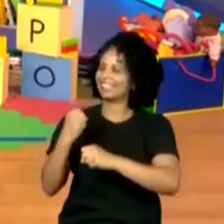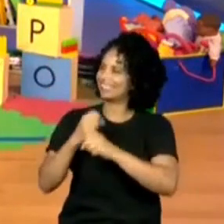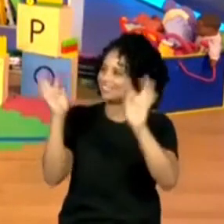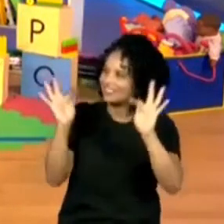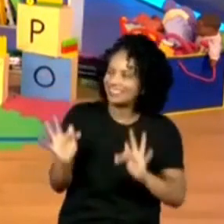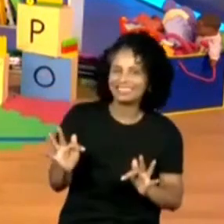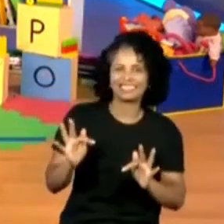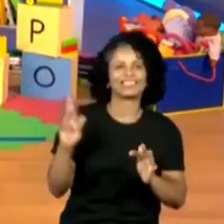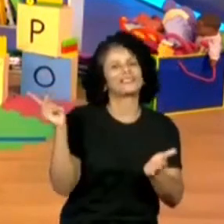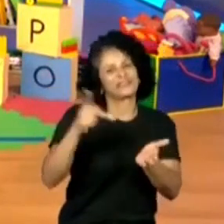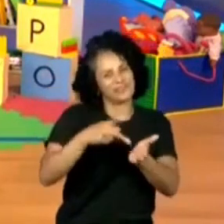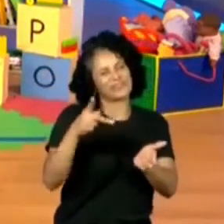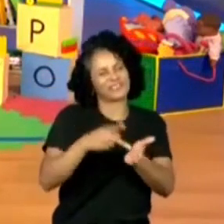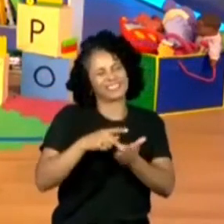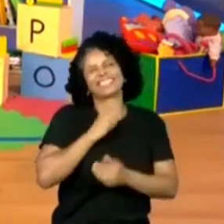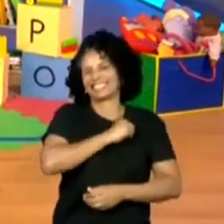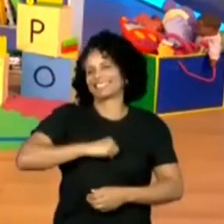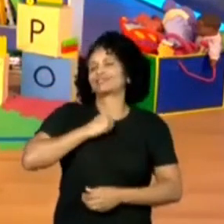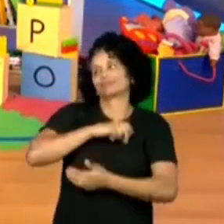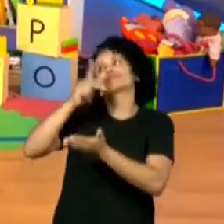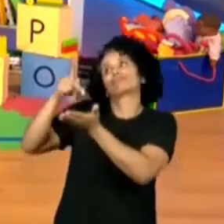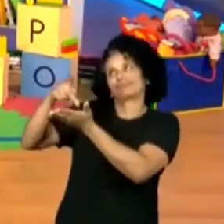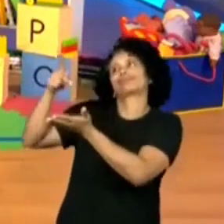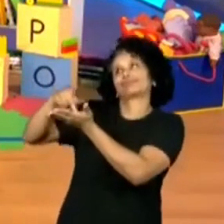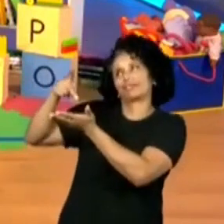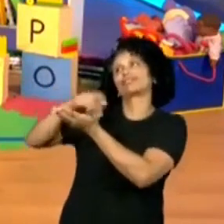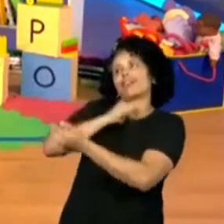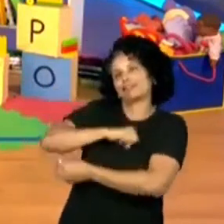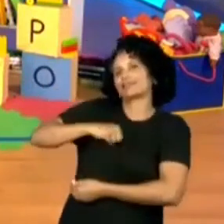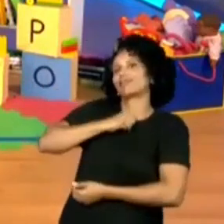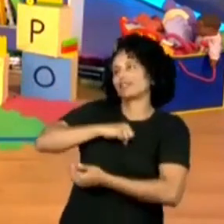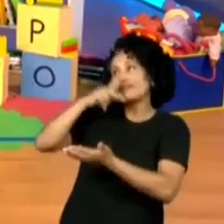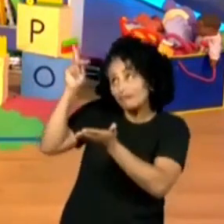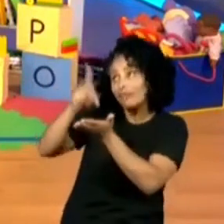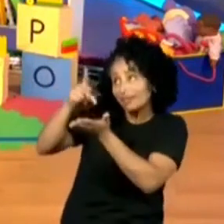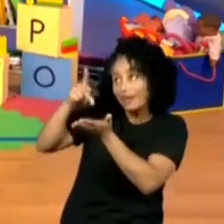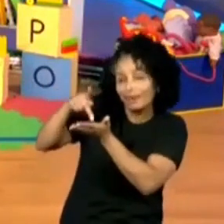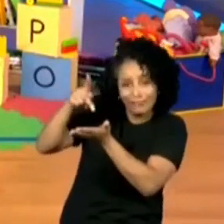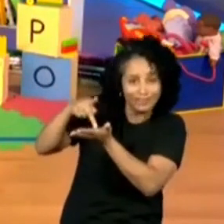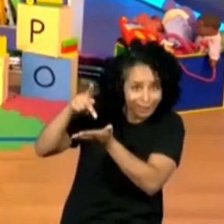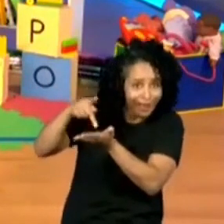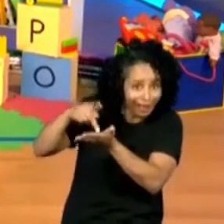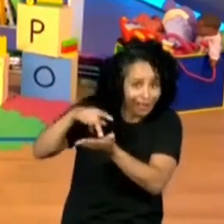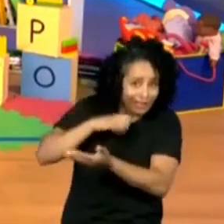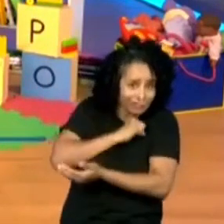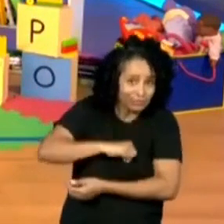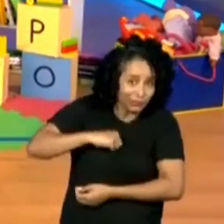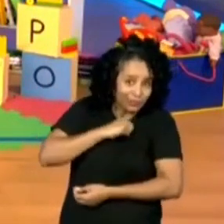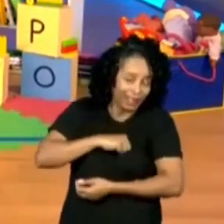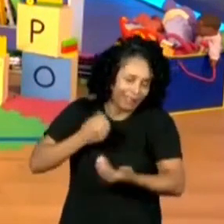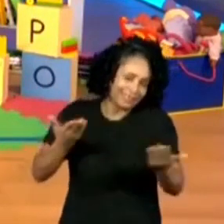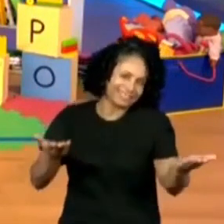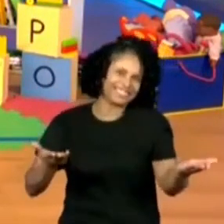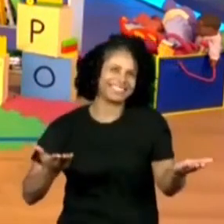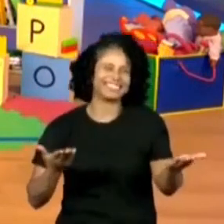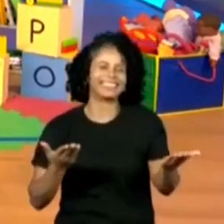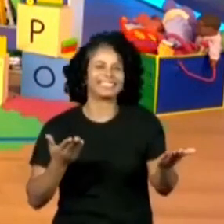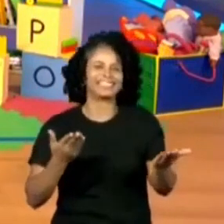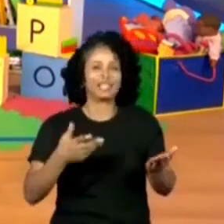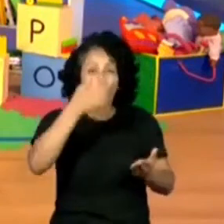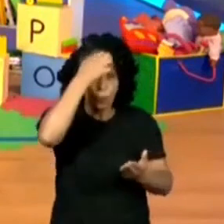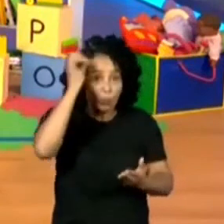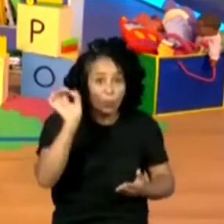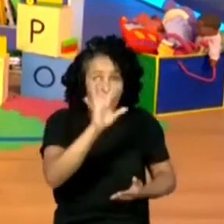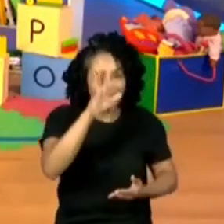Fala a verdade, Kelly, você estava mesmo com saudade da gente? De verdade, verdadeira. E oráculo? Porque o oráculo não estava, não.